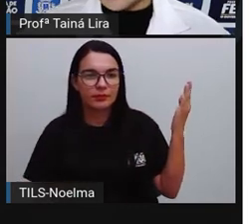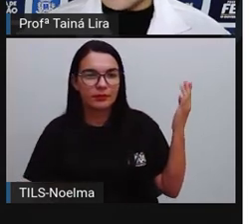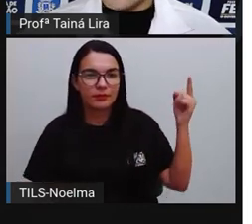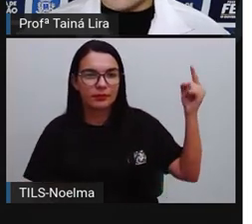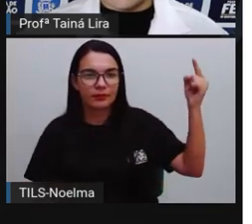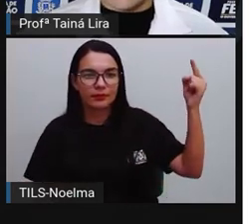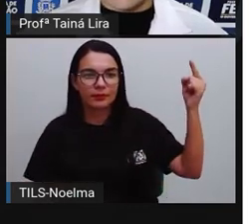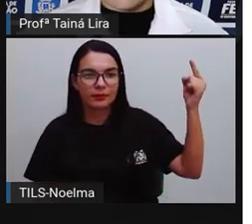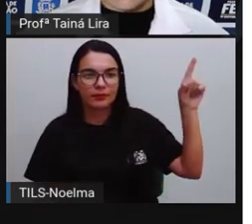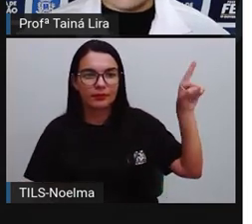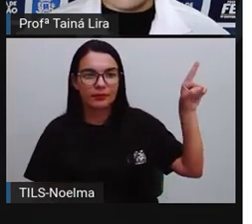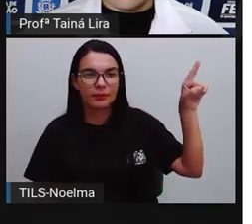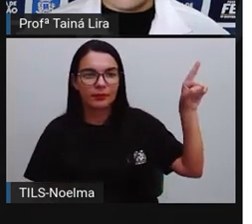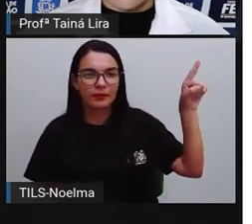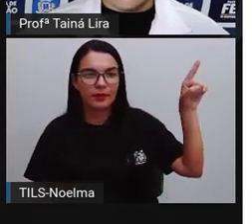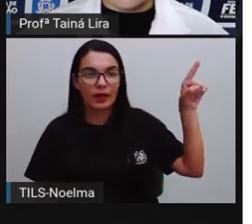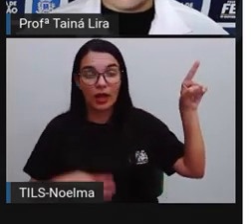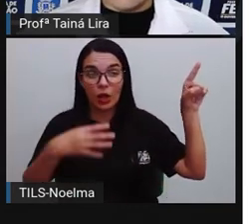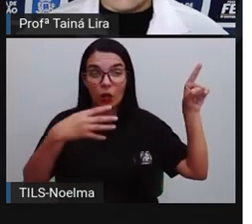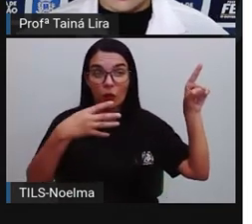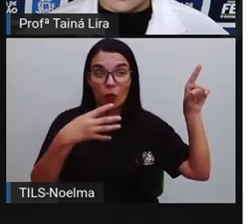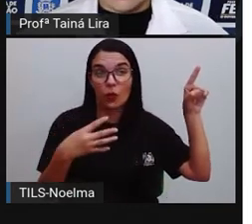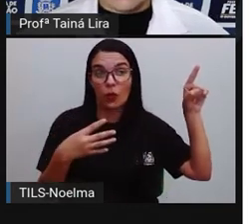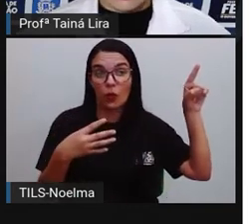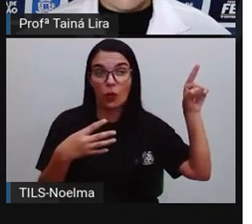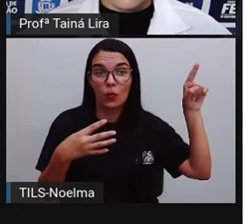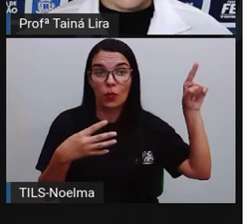Olha lá onde a seta tá. Que número é esse?